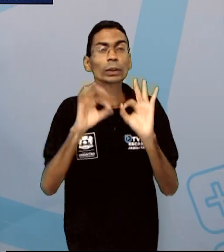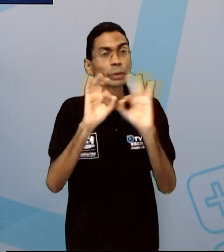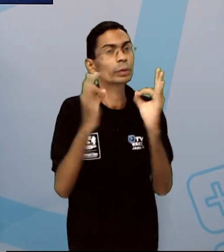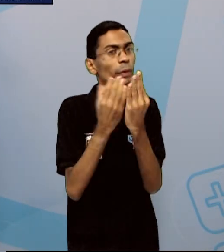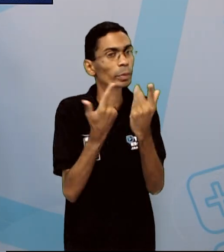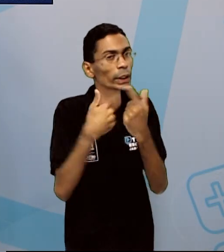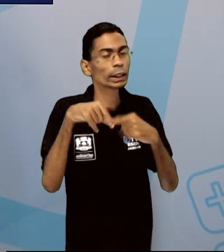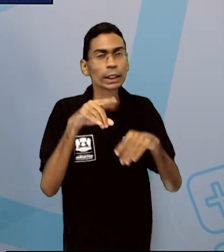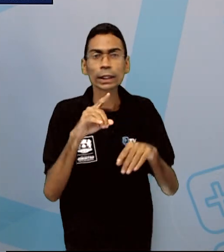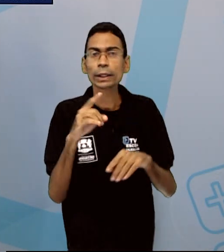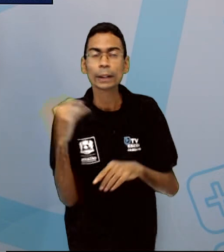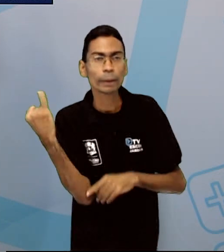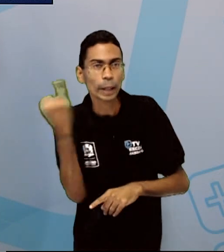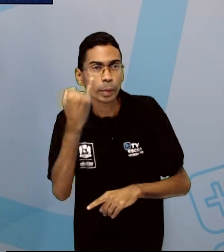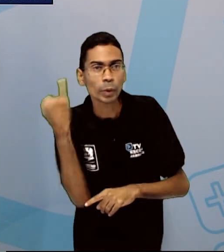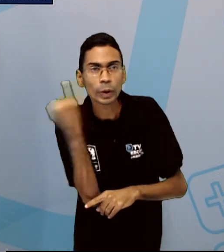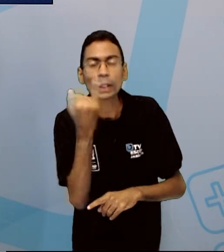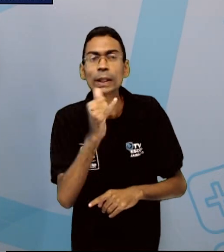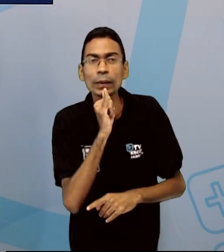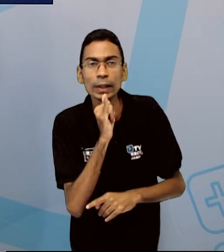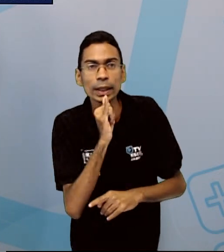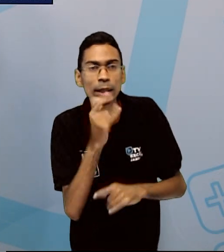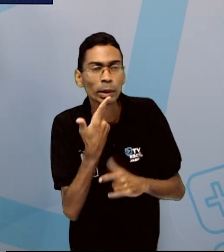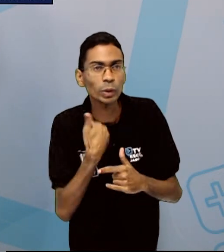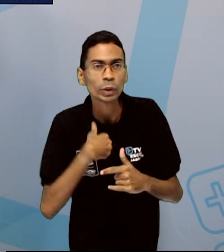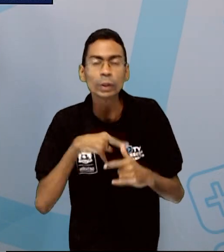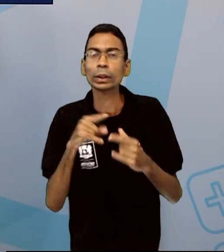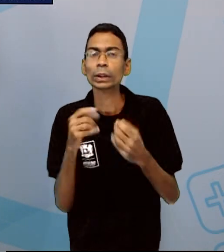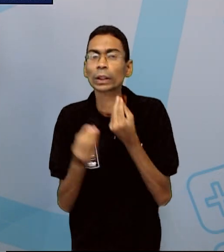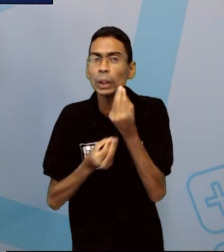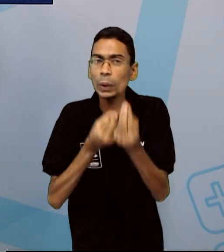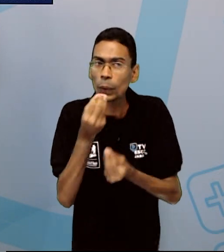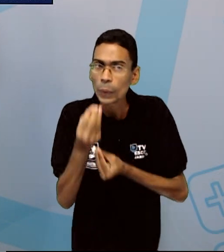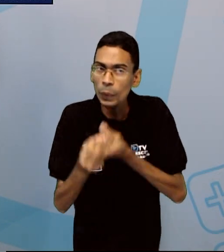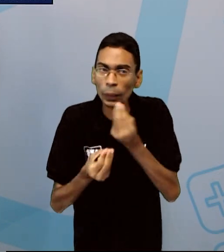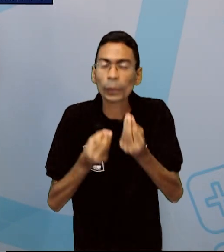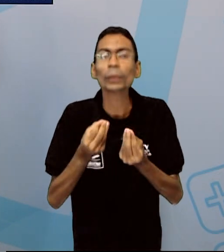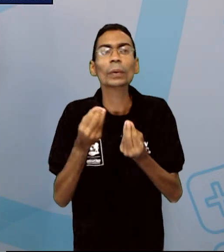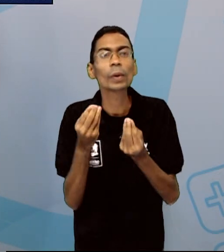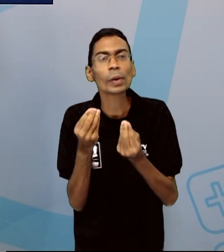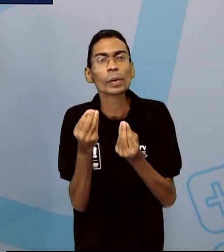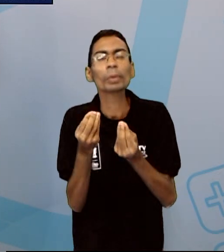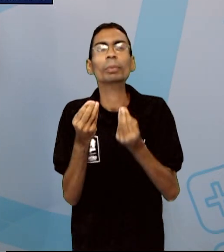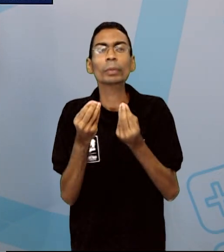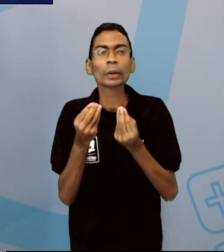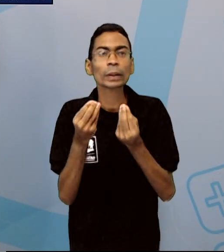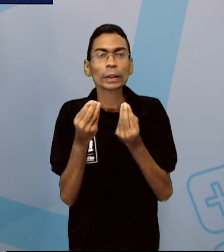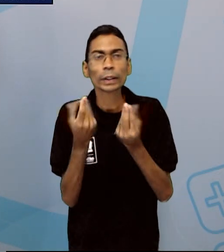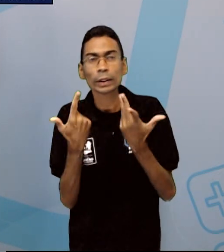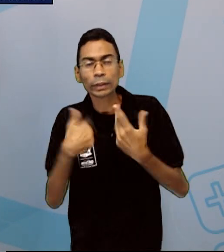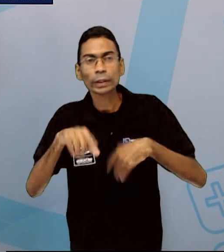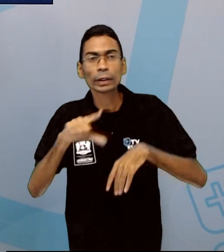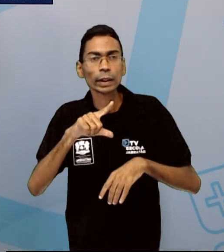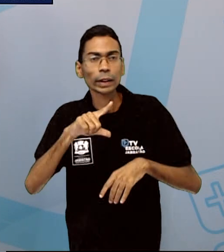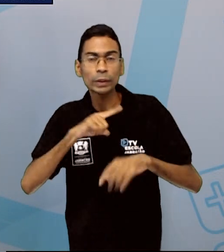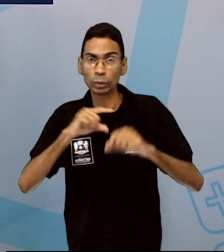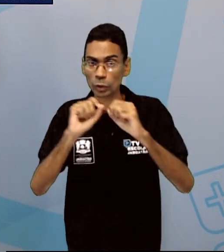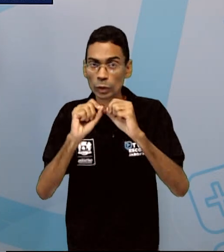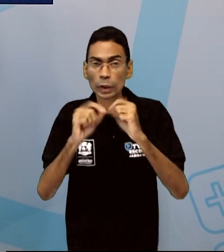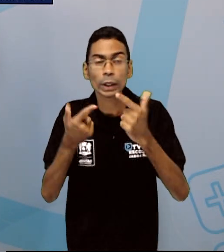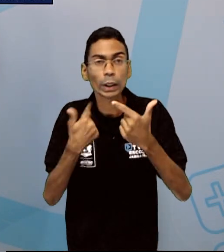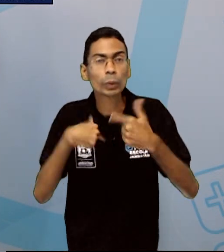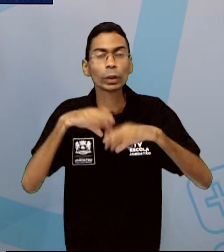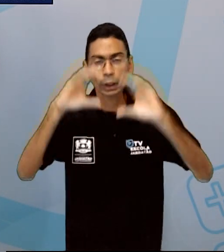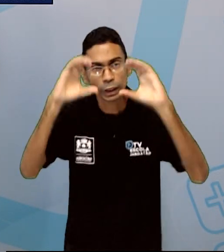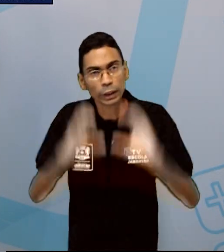próximo, é um exemplo de como exercer a cidadania no dia a dia e abrange a igualdade de